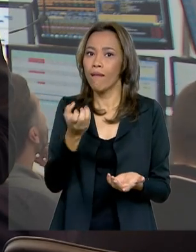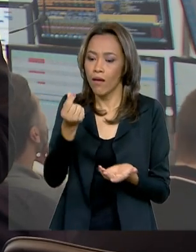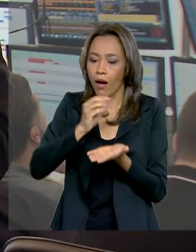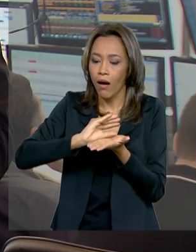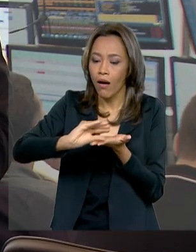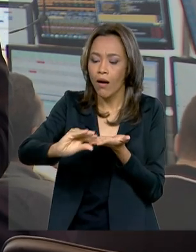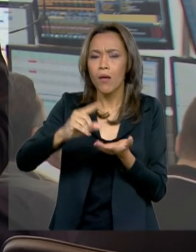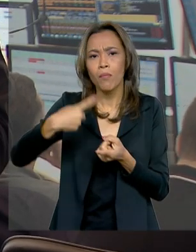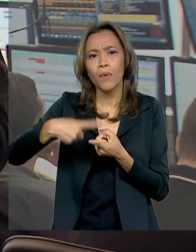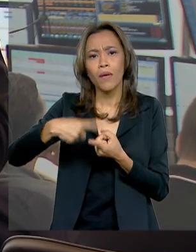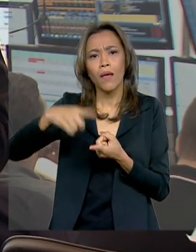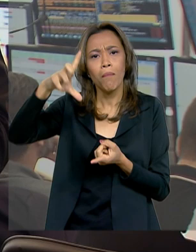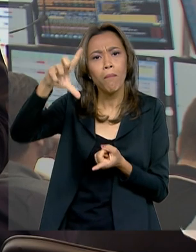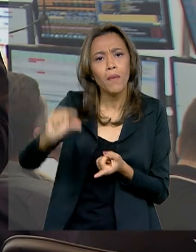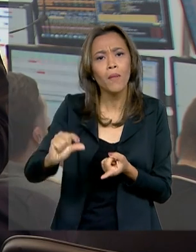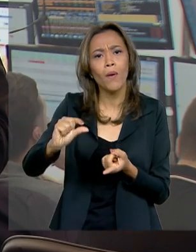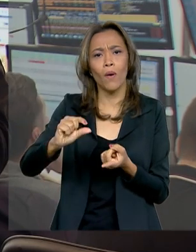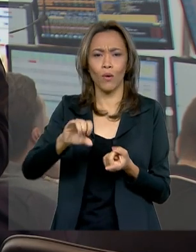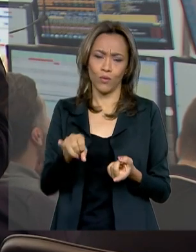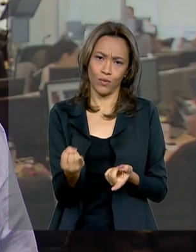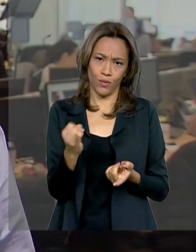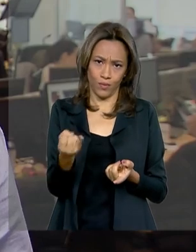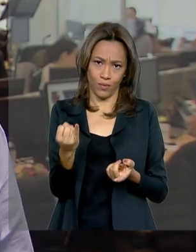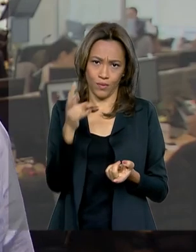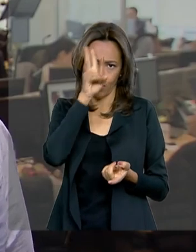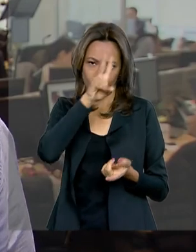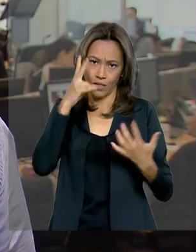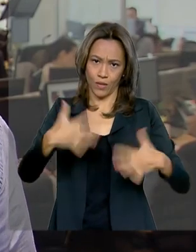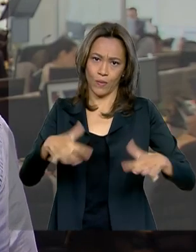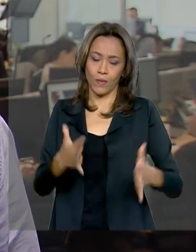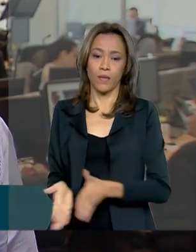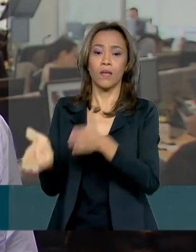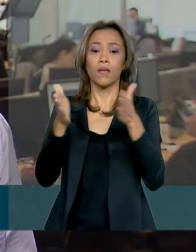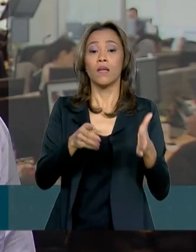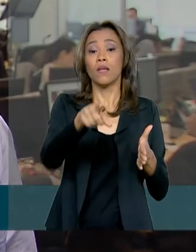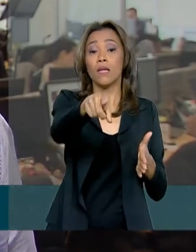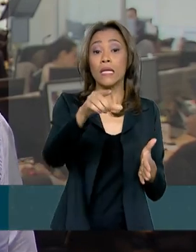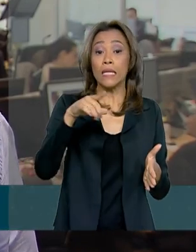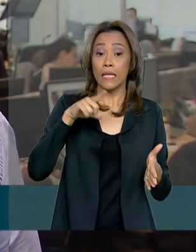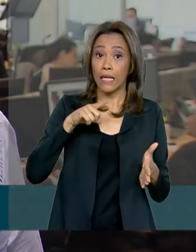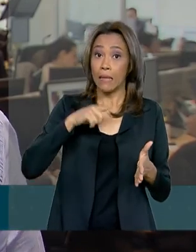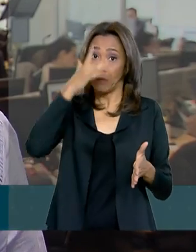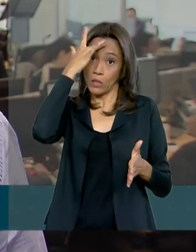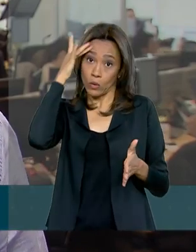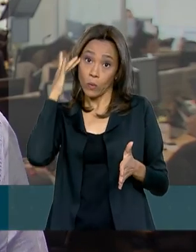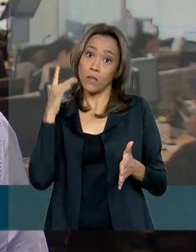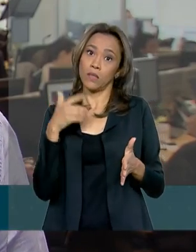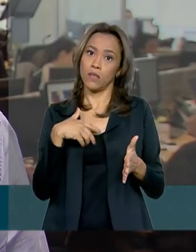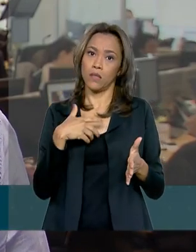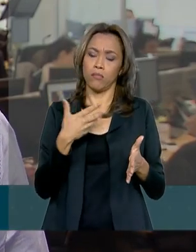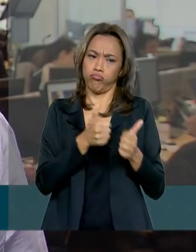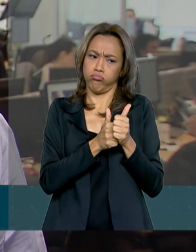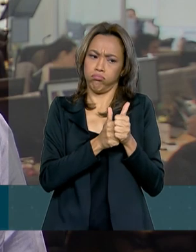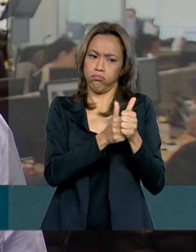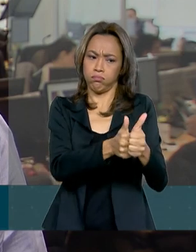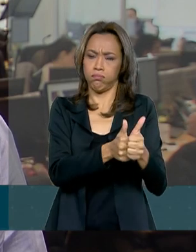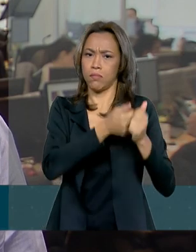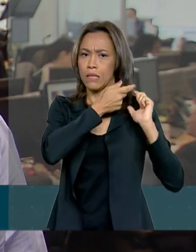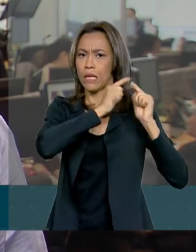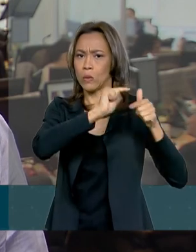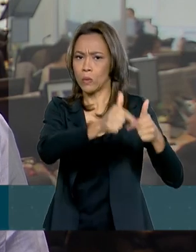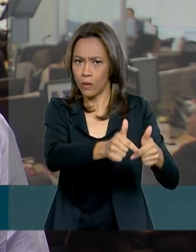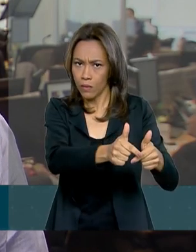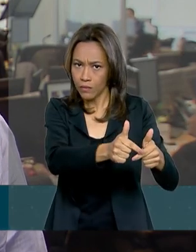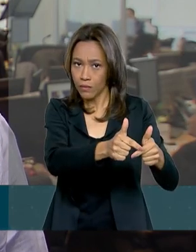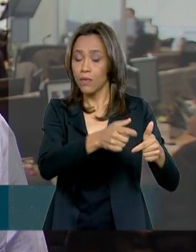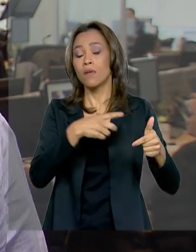com a menor taxa de juros da história. Existe um investidor conservador que eu acho que ainda